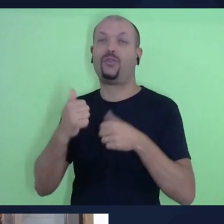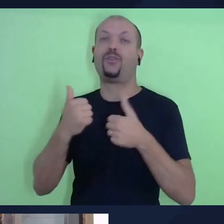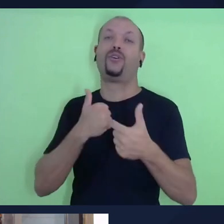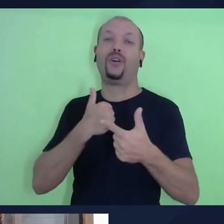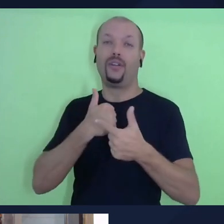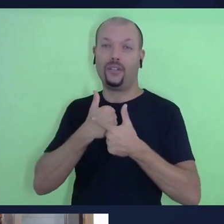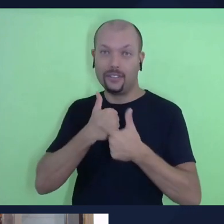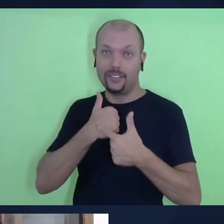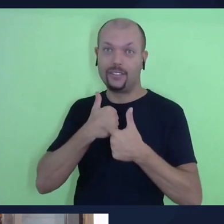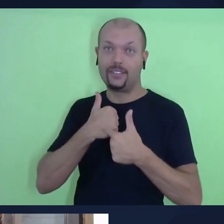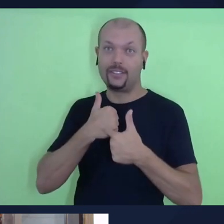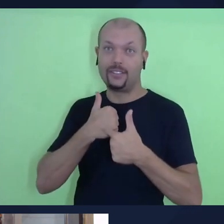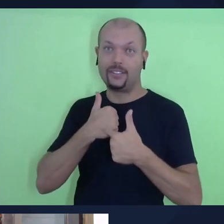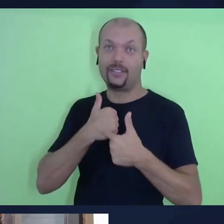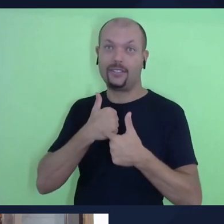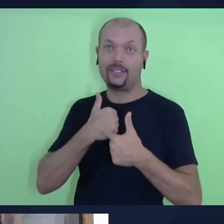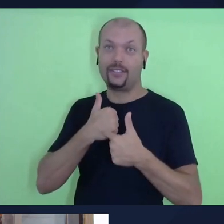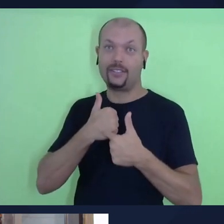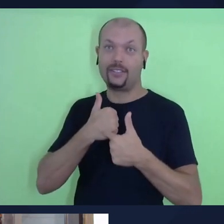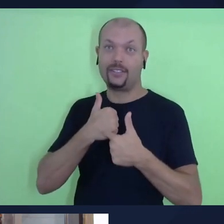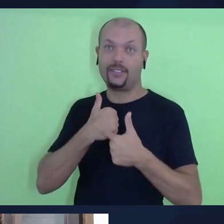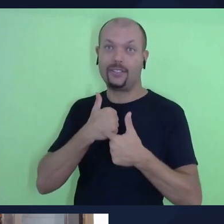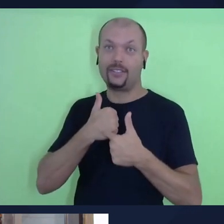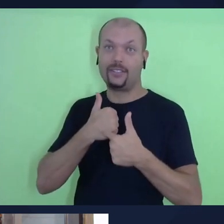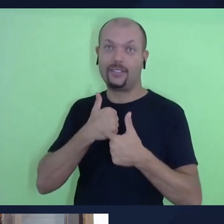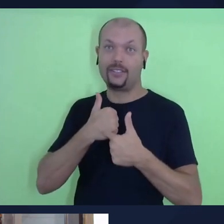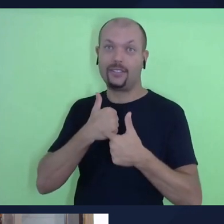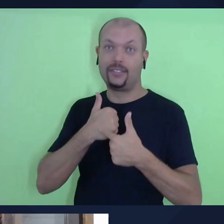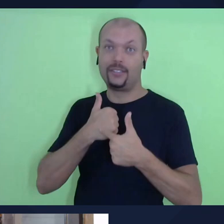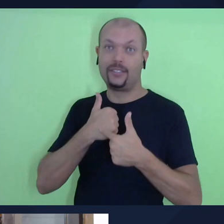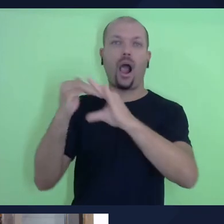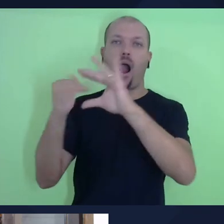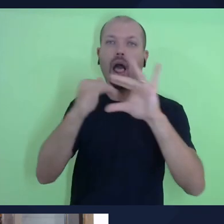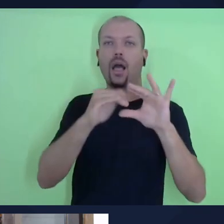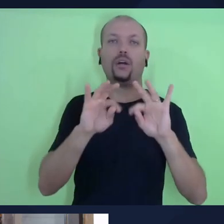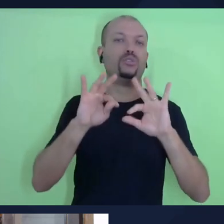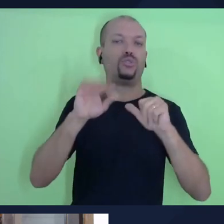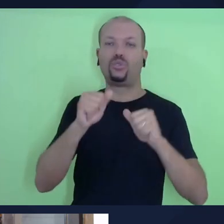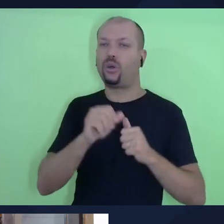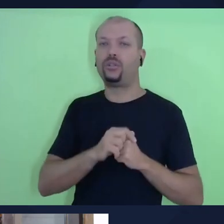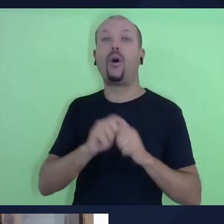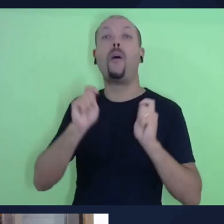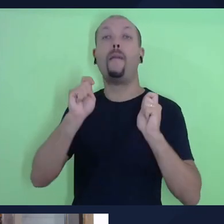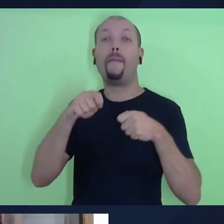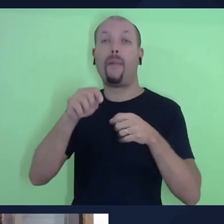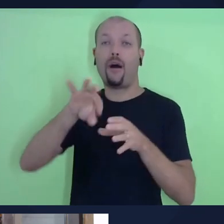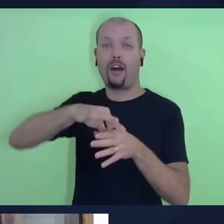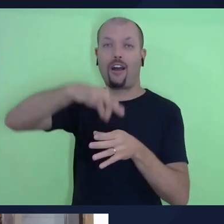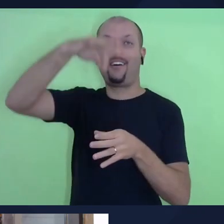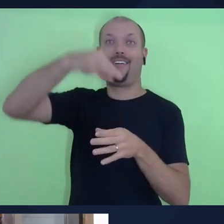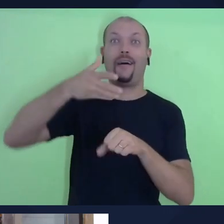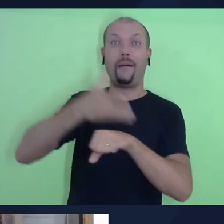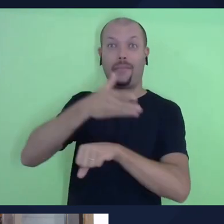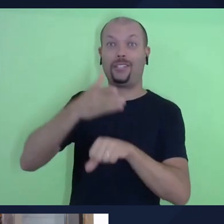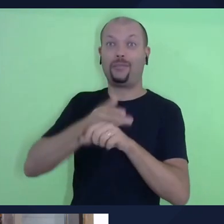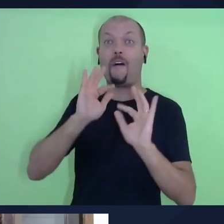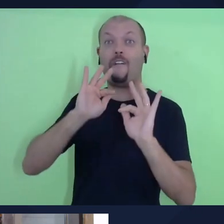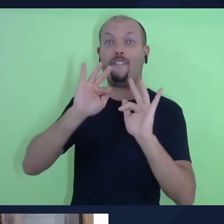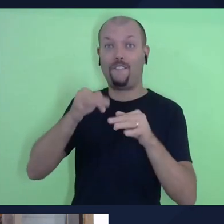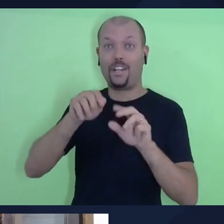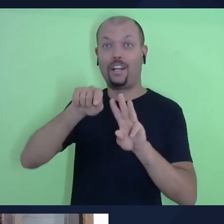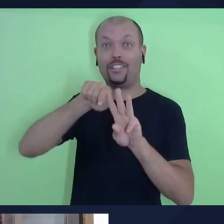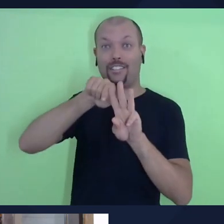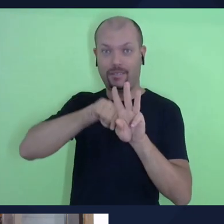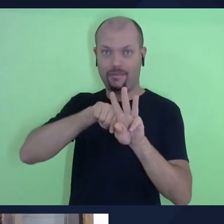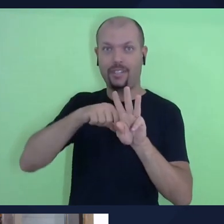e compartilhar o link para, com todos esses nós vamos ao final deste trimestre, aqui o primeiro